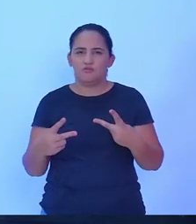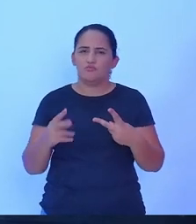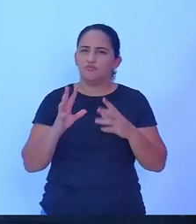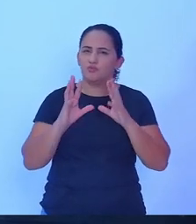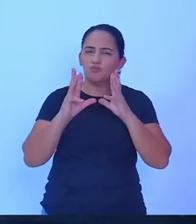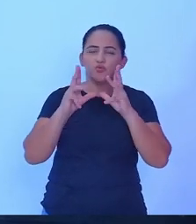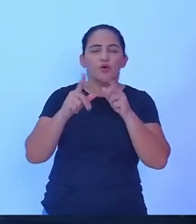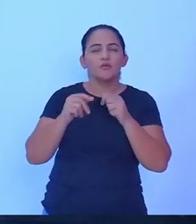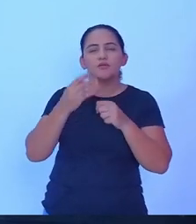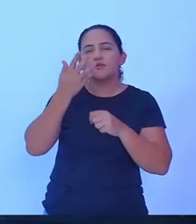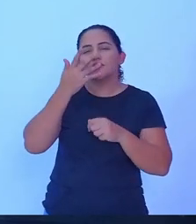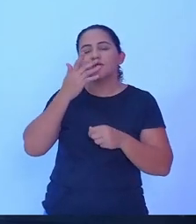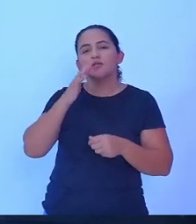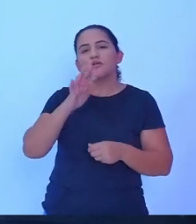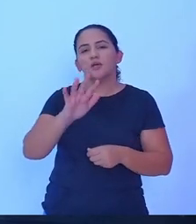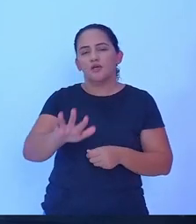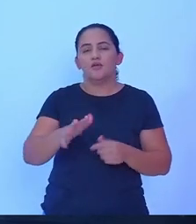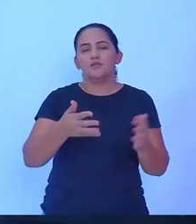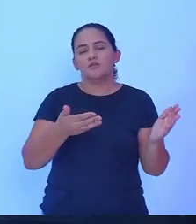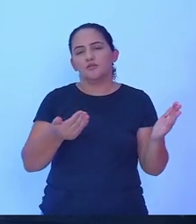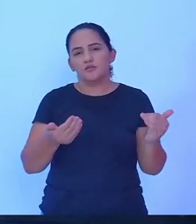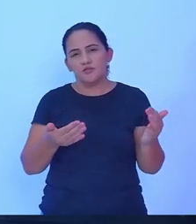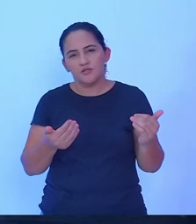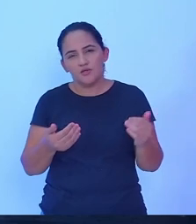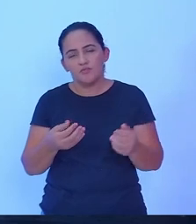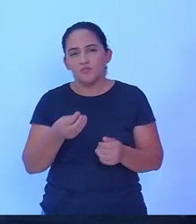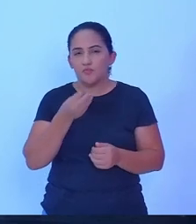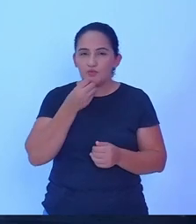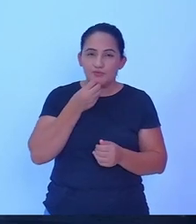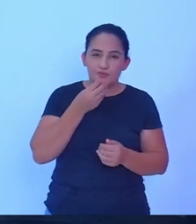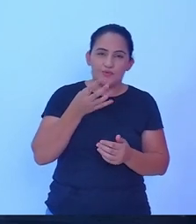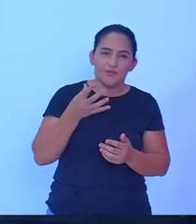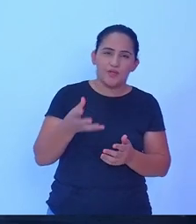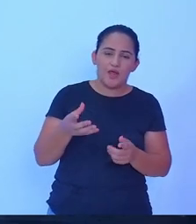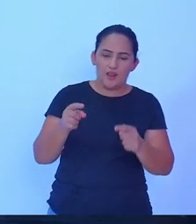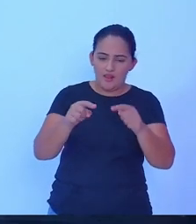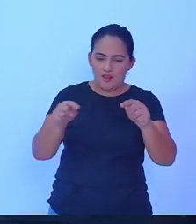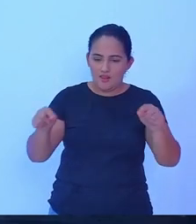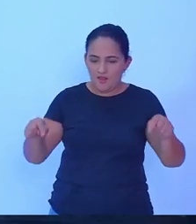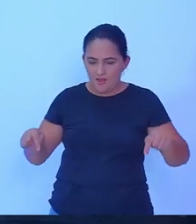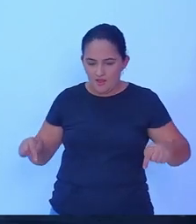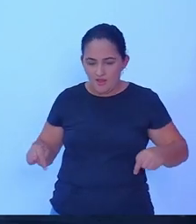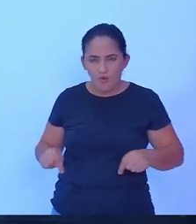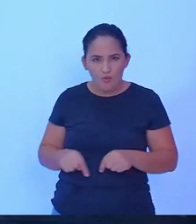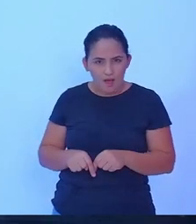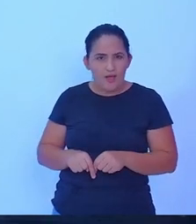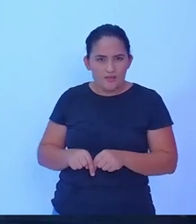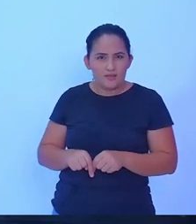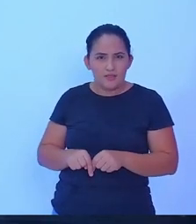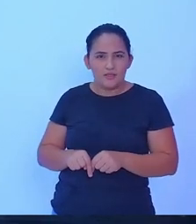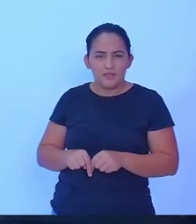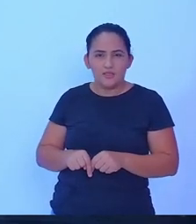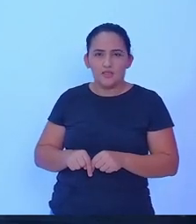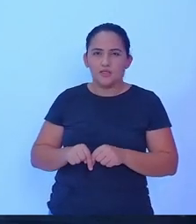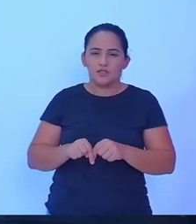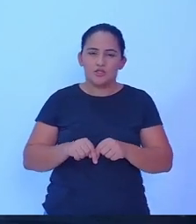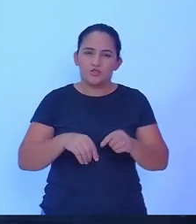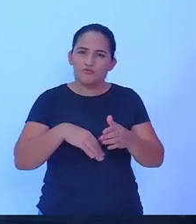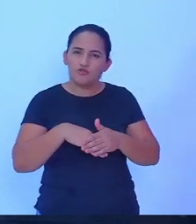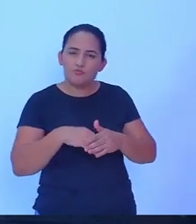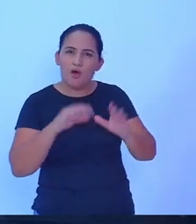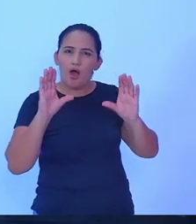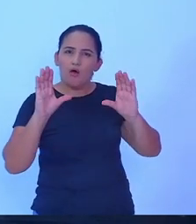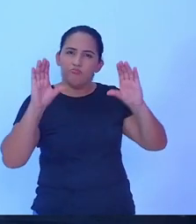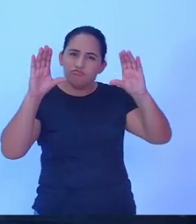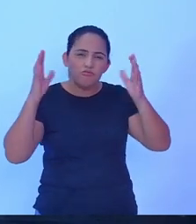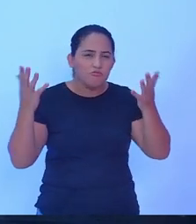os nossos jovens, buscando oportunidades através de quadras poliesportivas, de qualidade, quadras